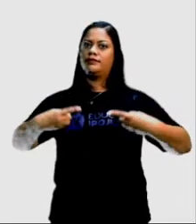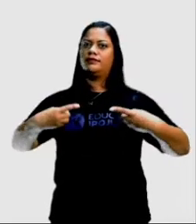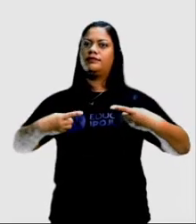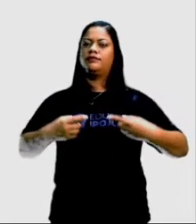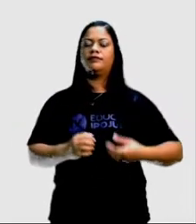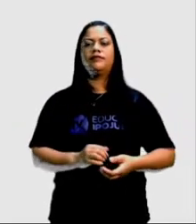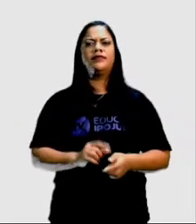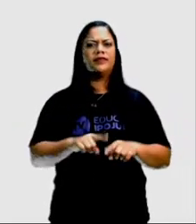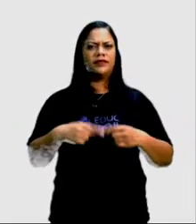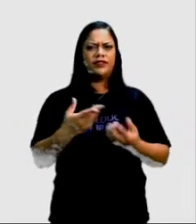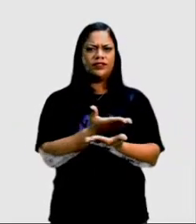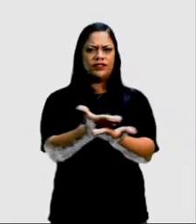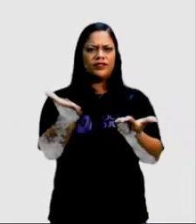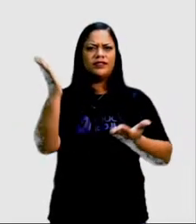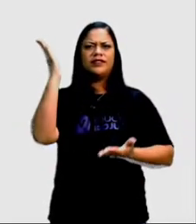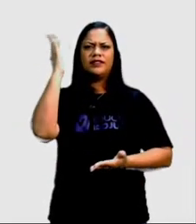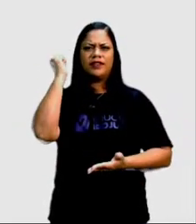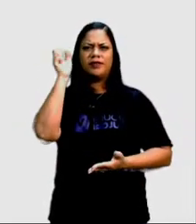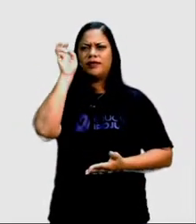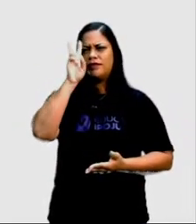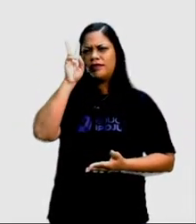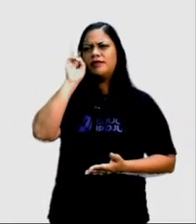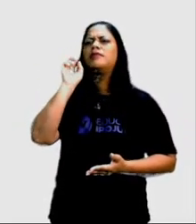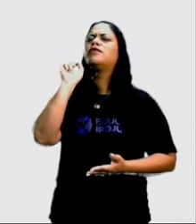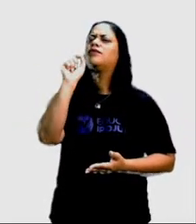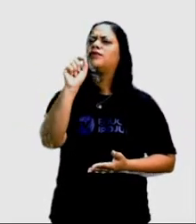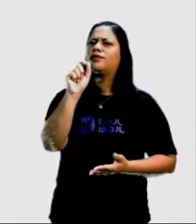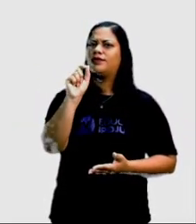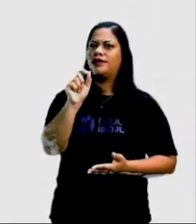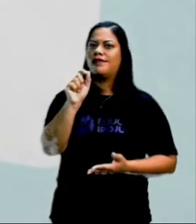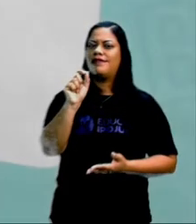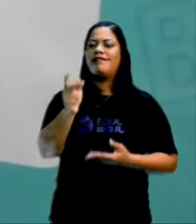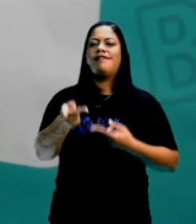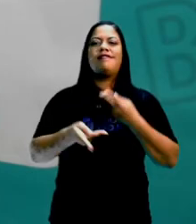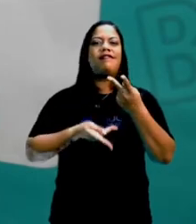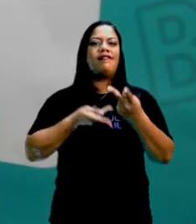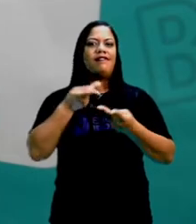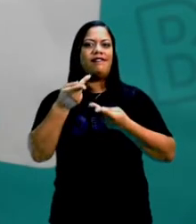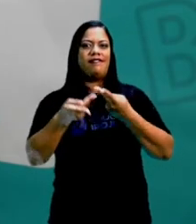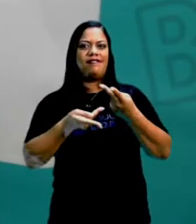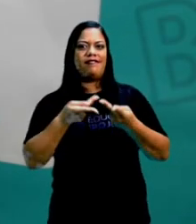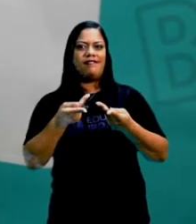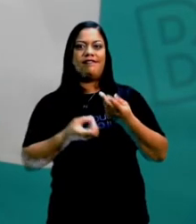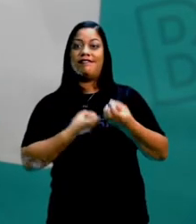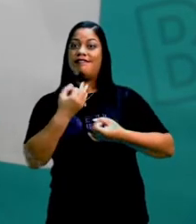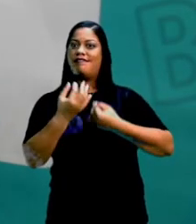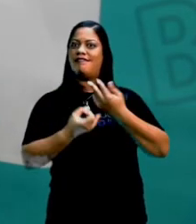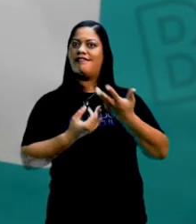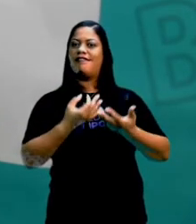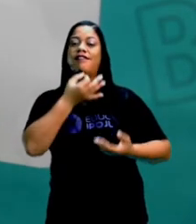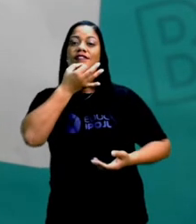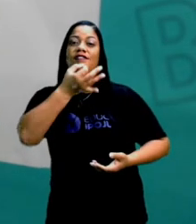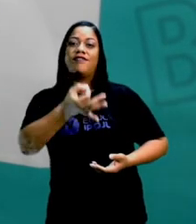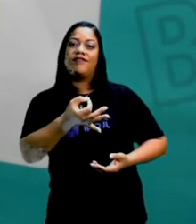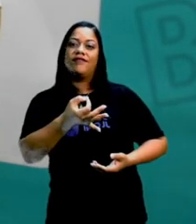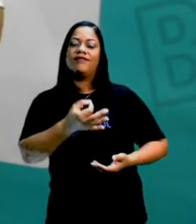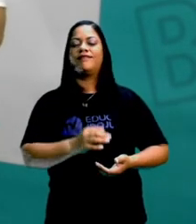Mas vocês sabem ou lembram o que é argumentar? Vamos ver aí, ó.